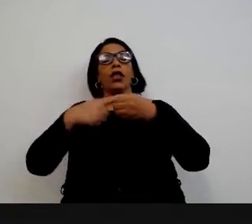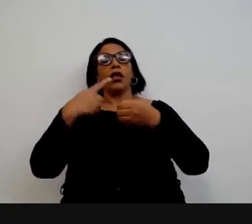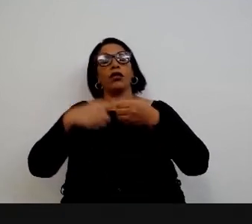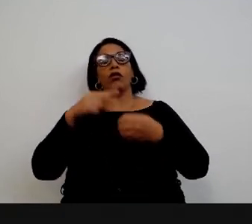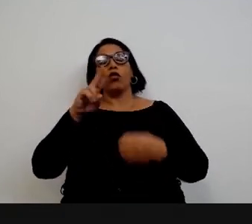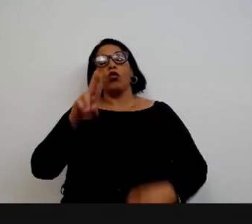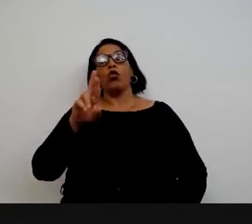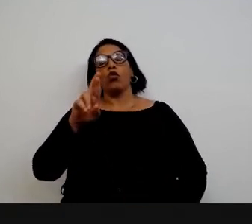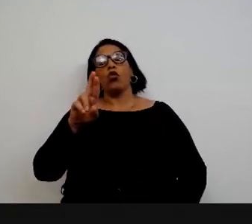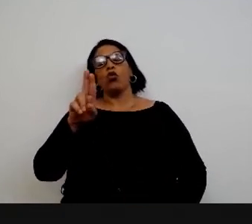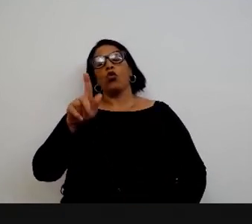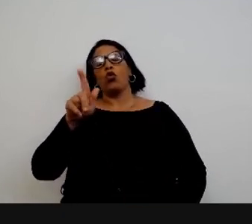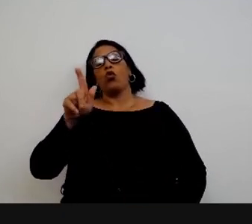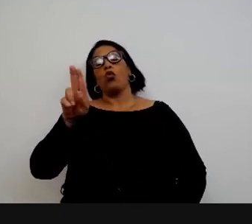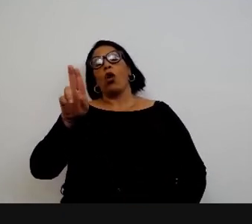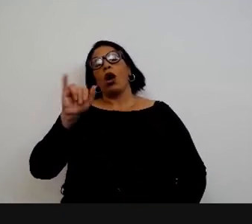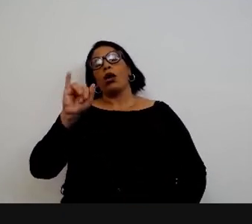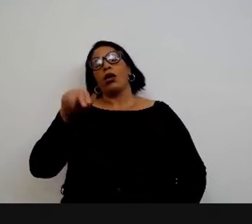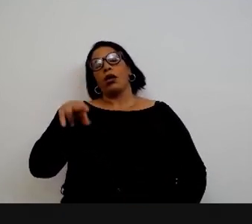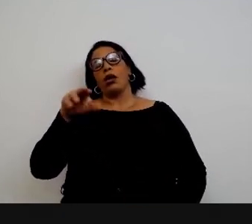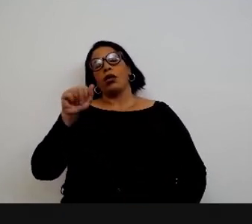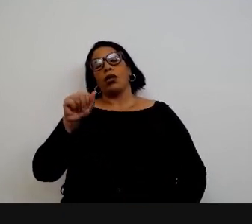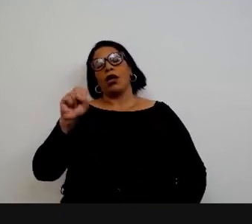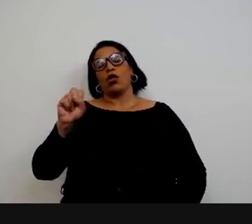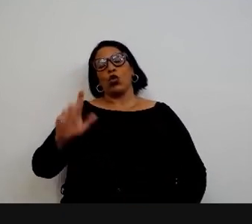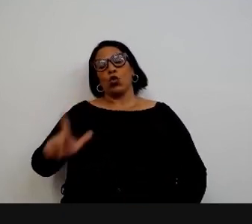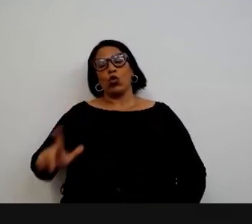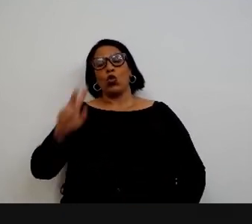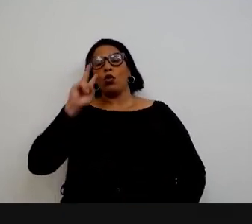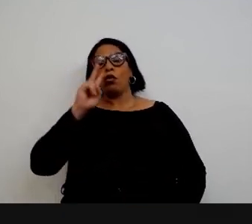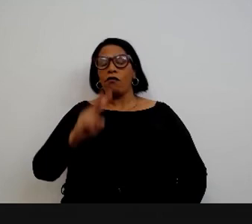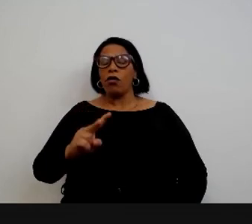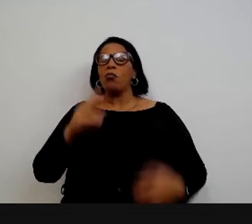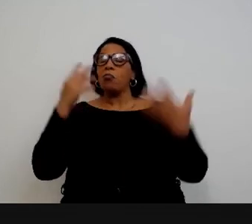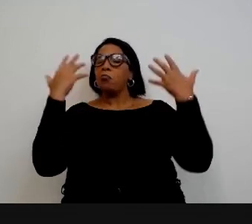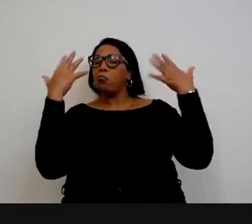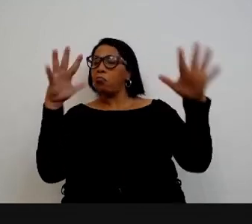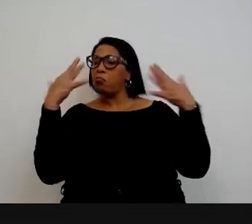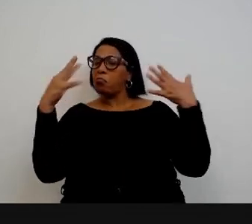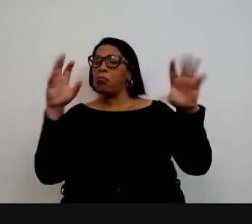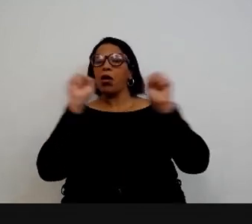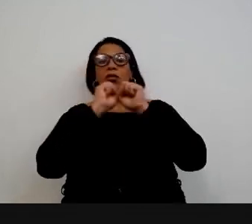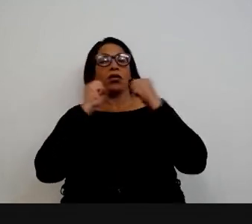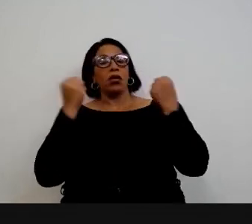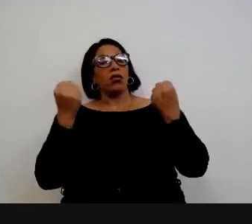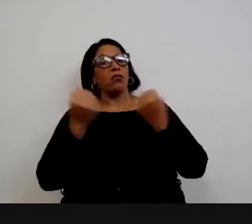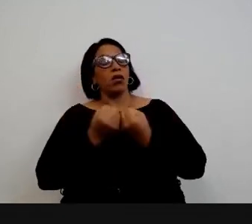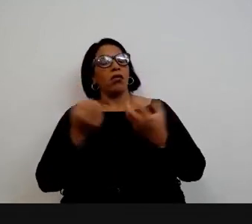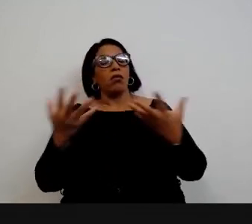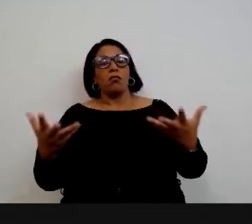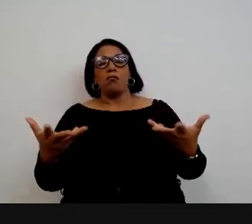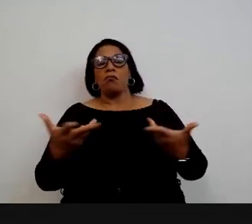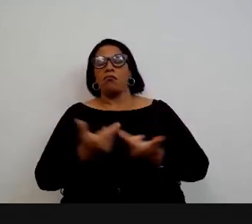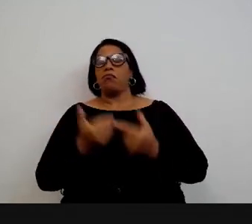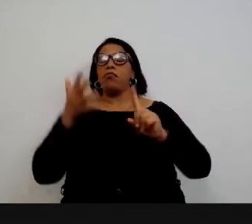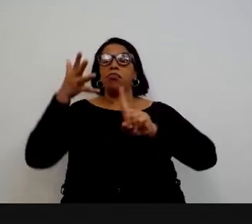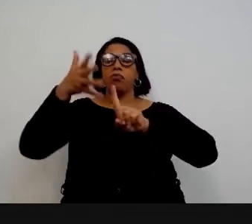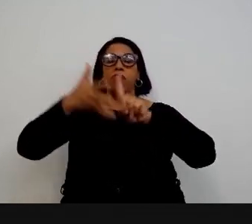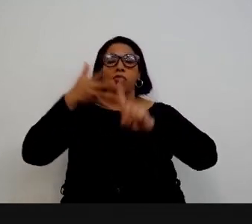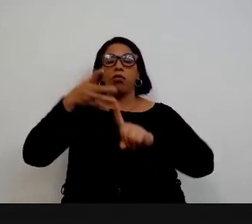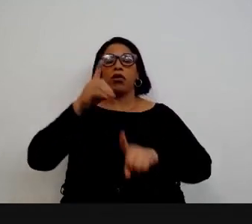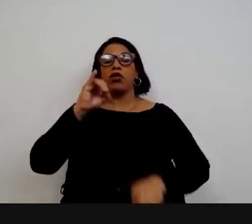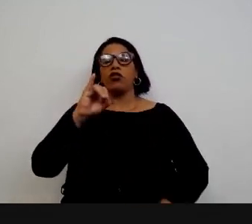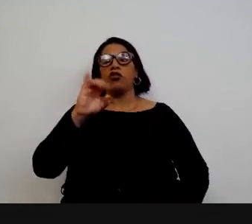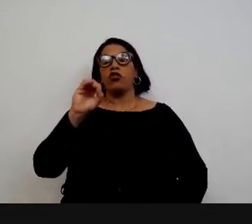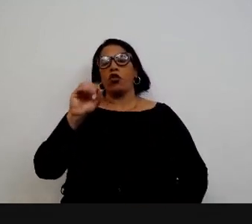Rio Grande do Sul olha só chegamos longe parabéns pelo seminário excelente a exposição do professor